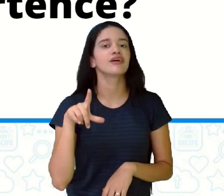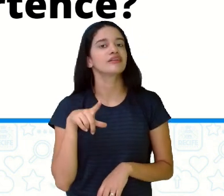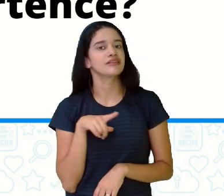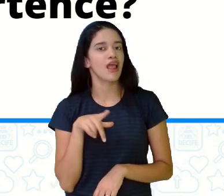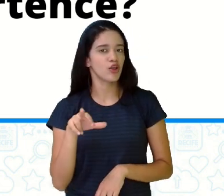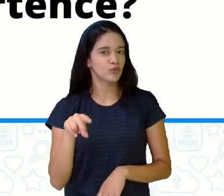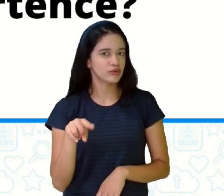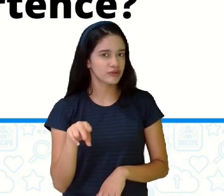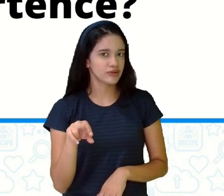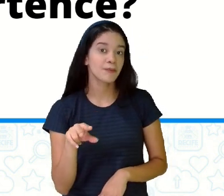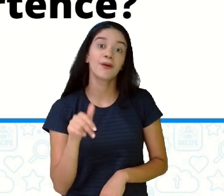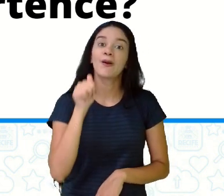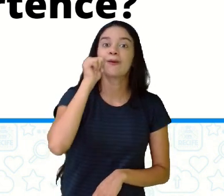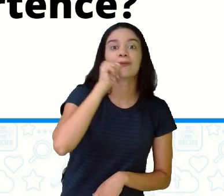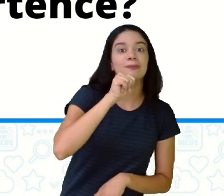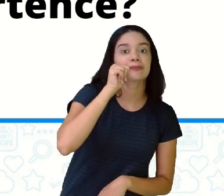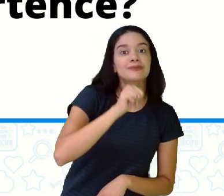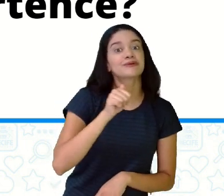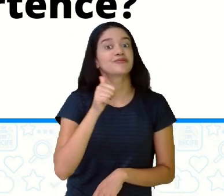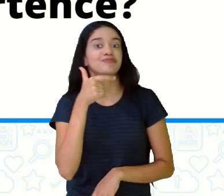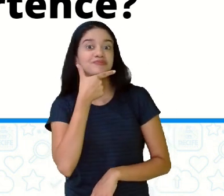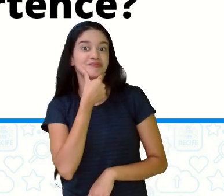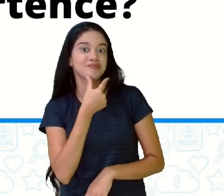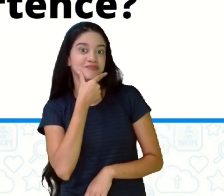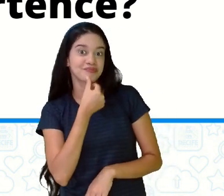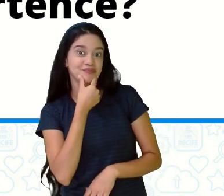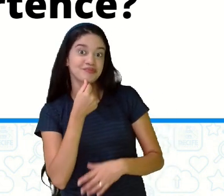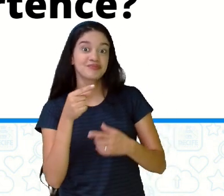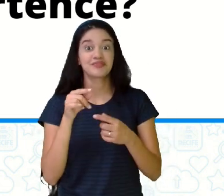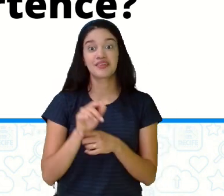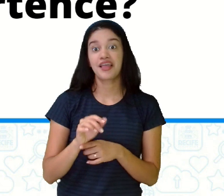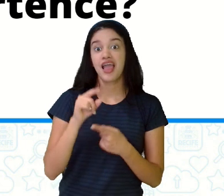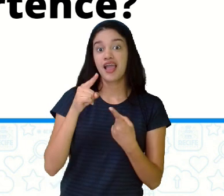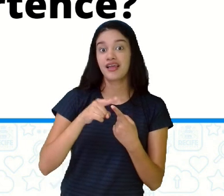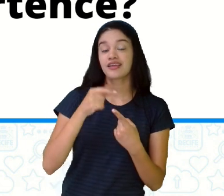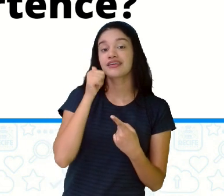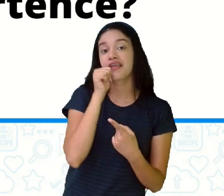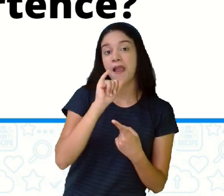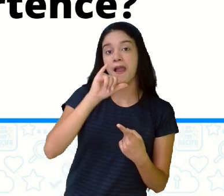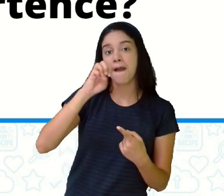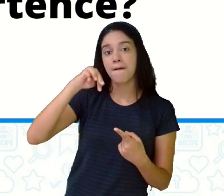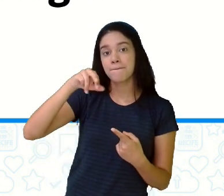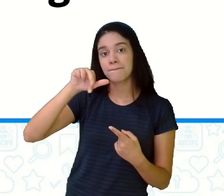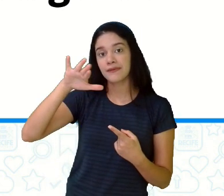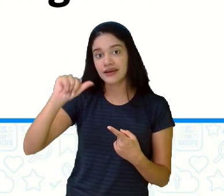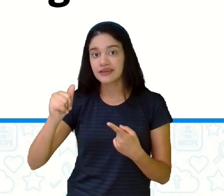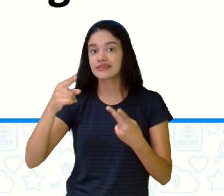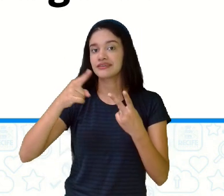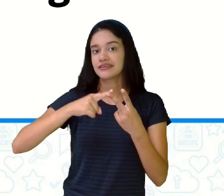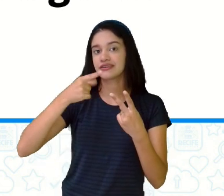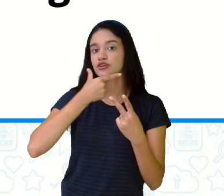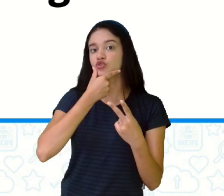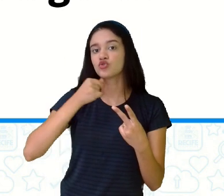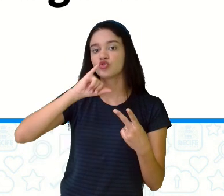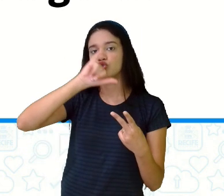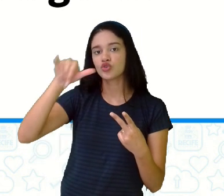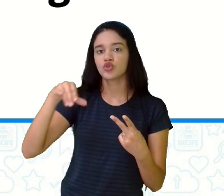irmãos ali. Um menino, uma menina. Que é o João e Maria. O conto de João e Maria. E a casa de doces.